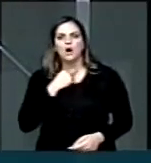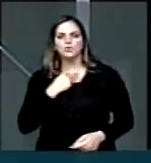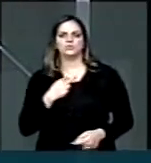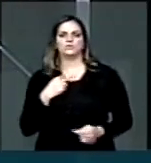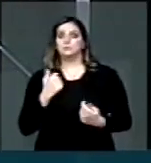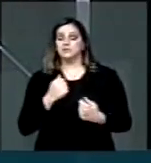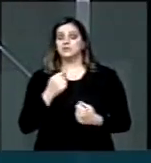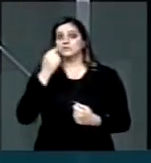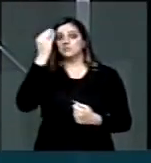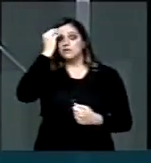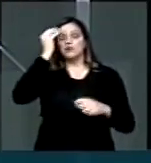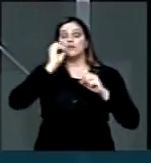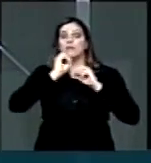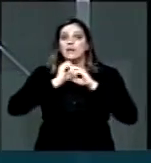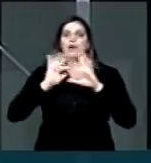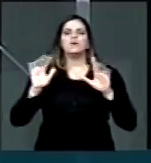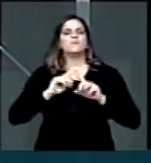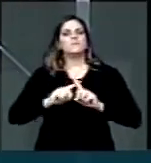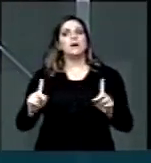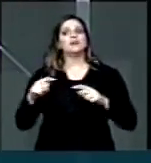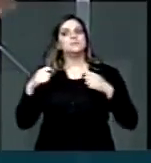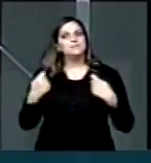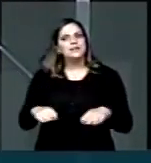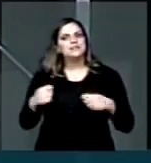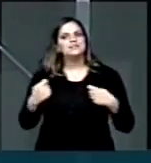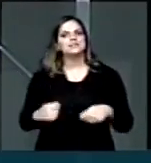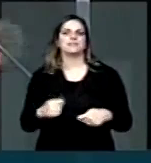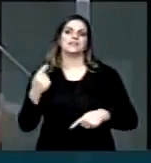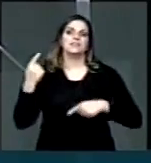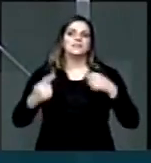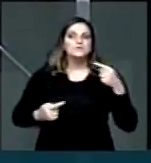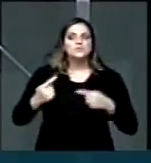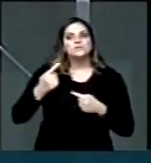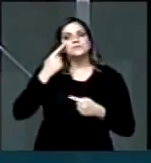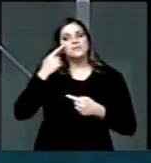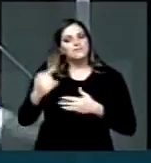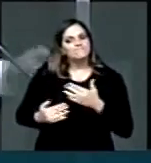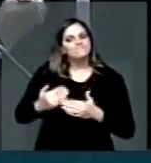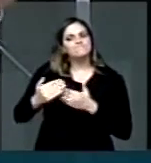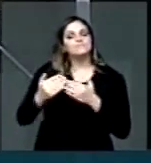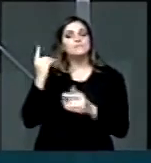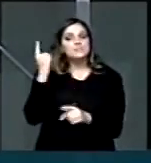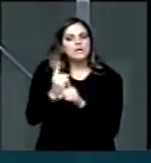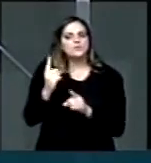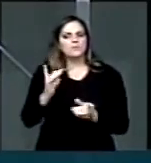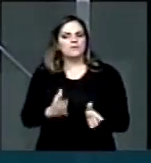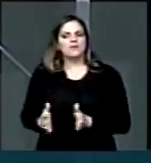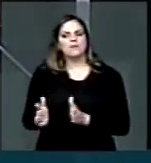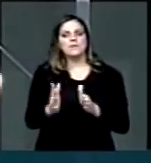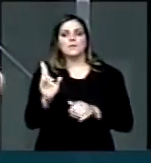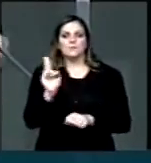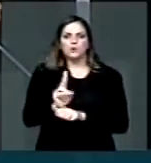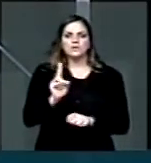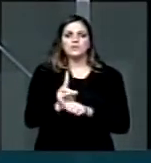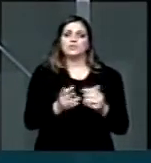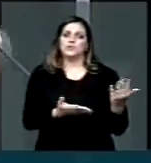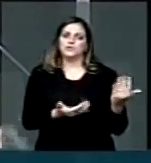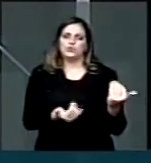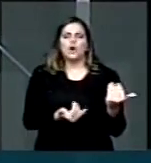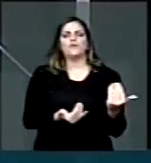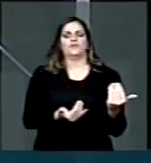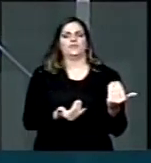inconsequente, mas precisa ser feita e um caminho precisa ser encontrado para protegermos nossos jovens,